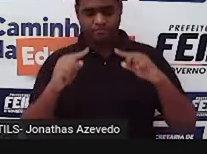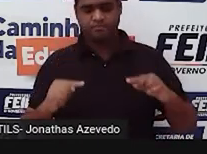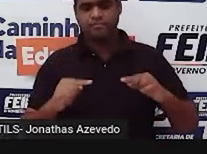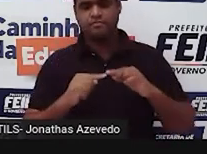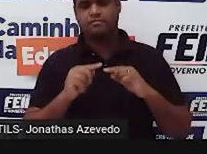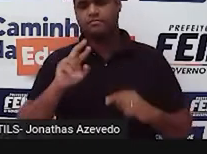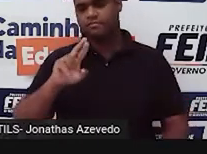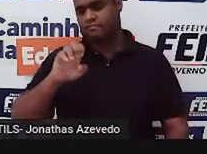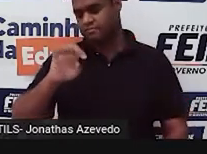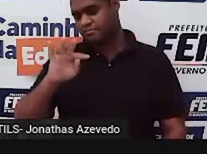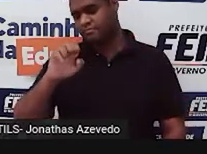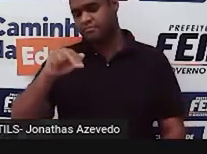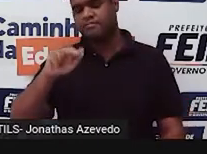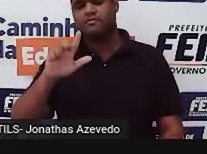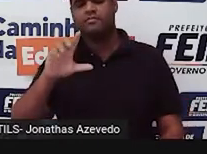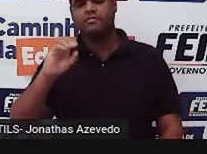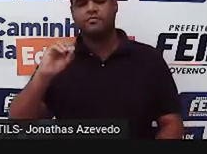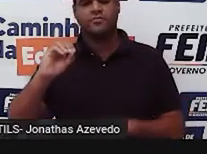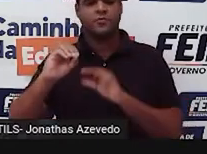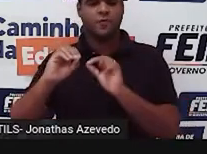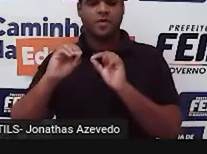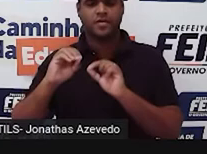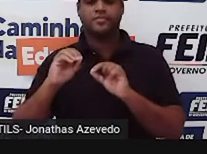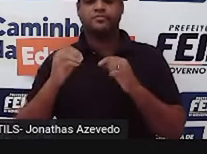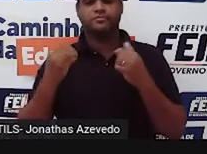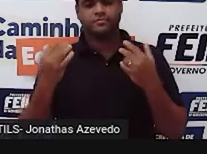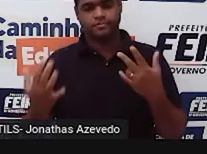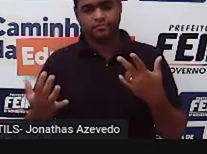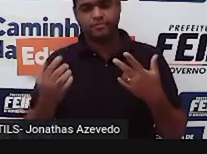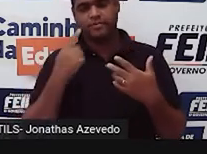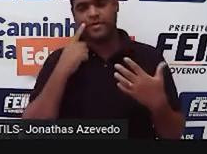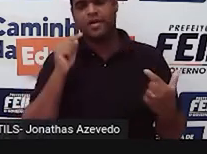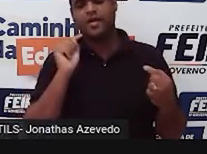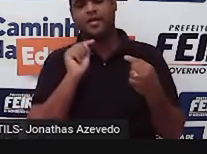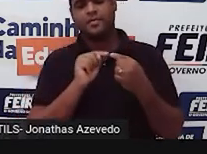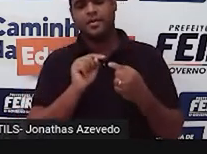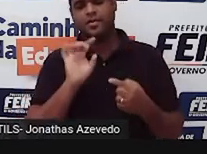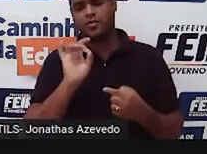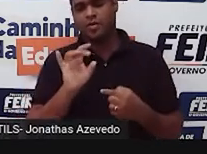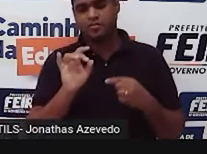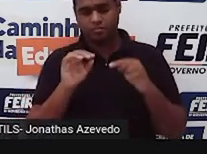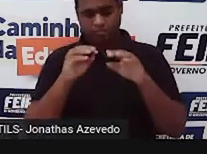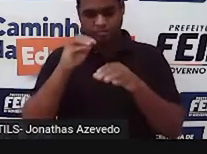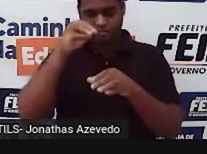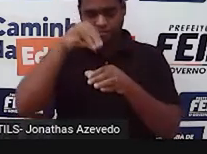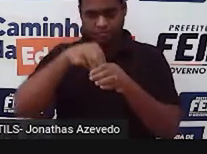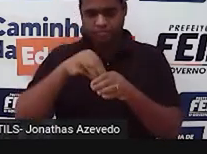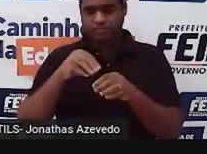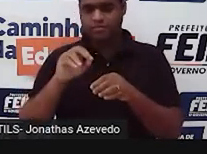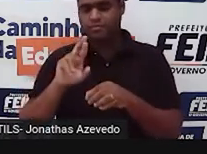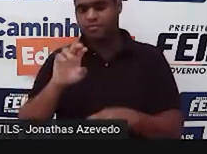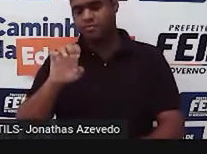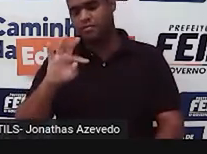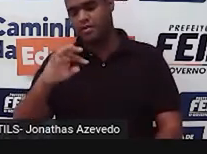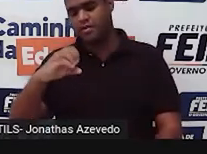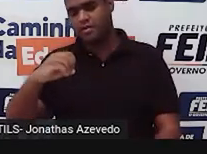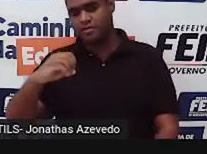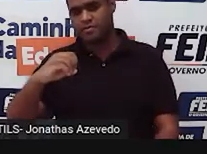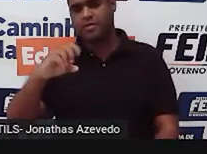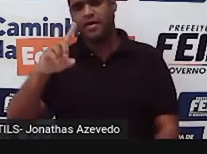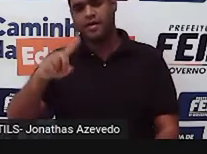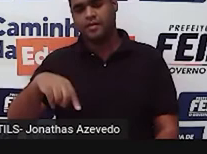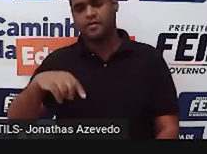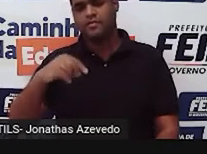retângulo? É claro que é aquele que tem apenas um ângulo interno reto. Medindo, né? Ângulo